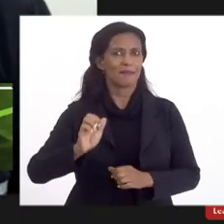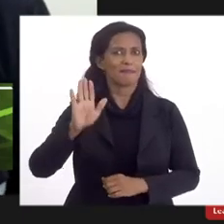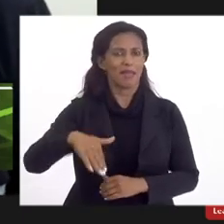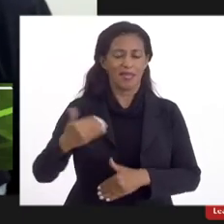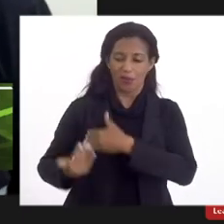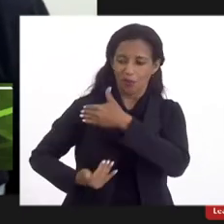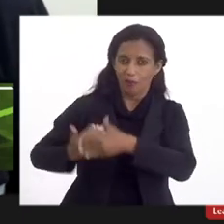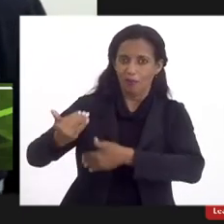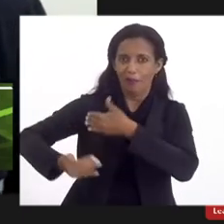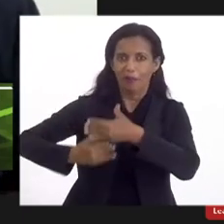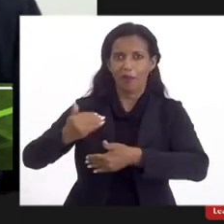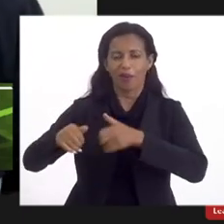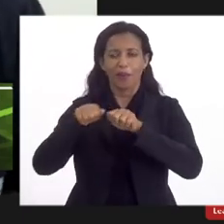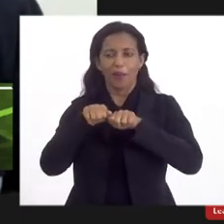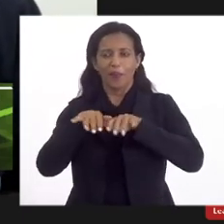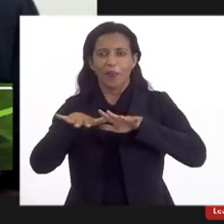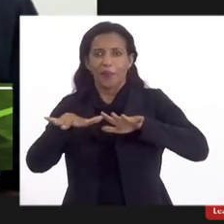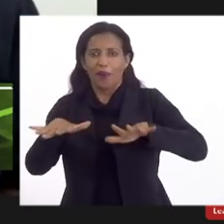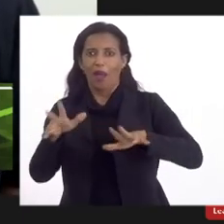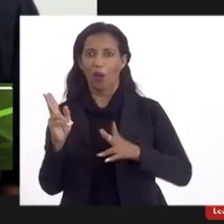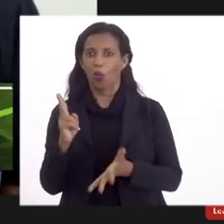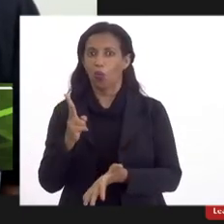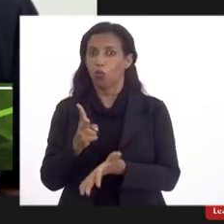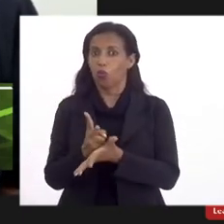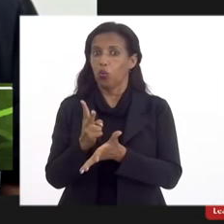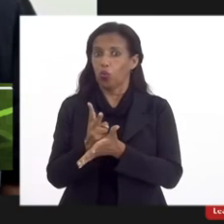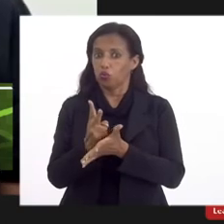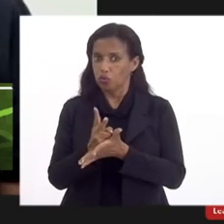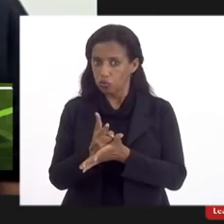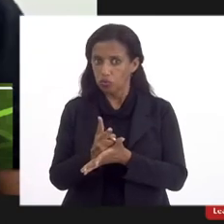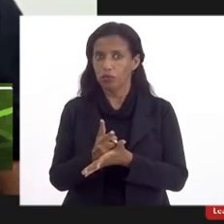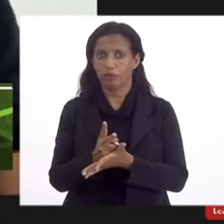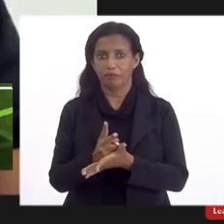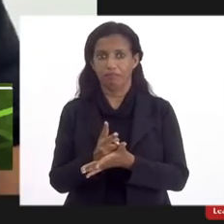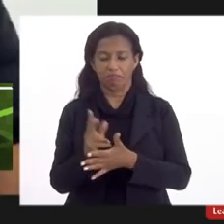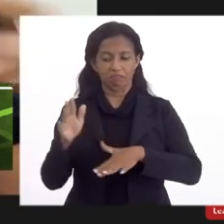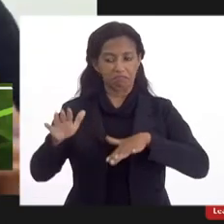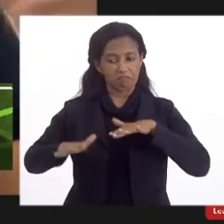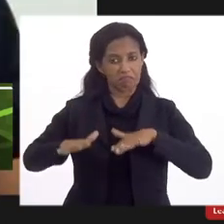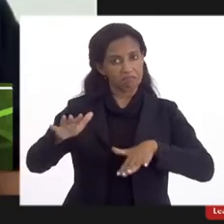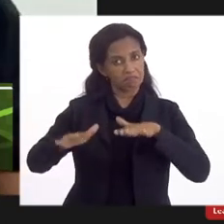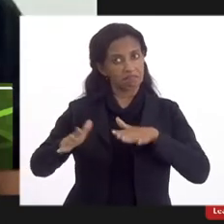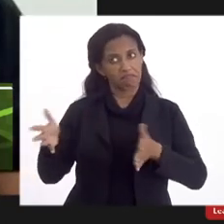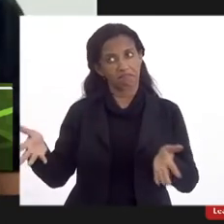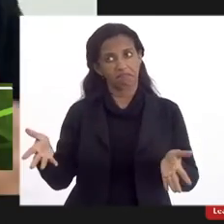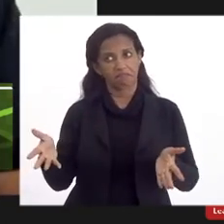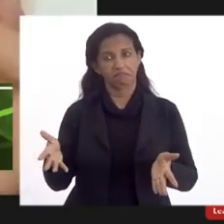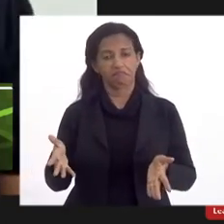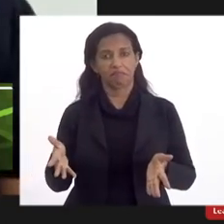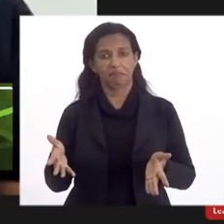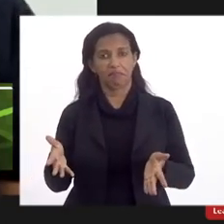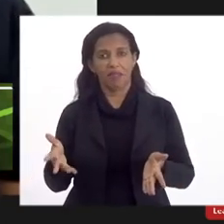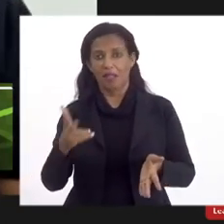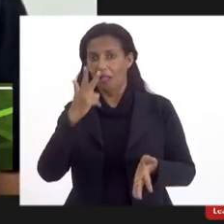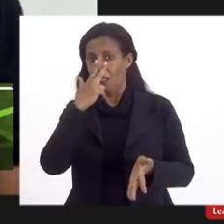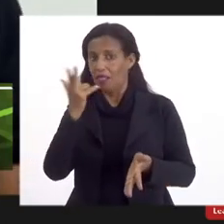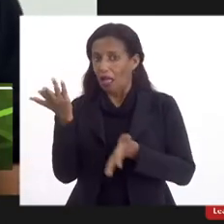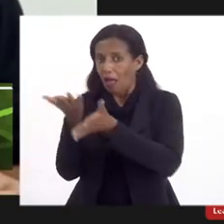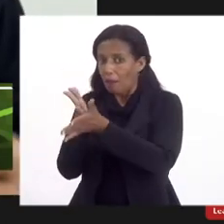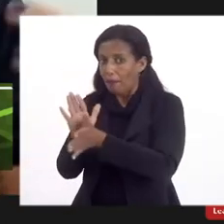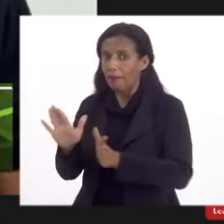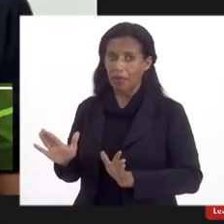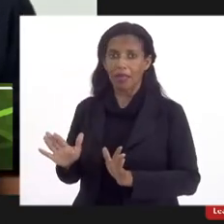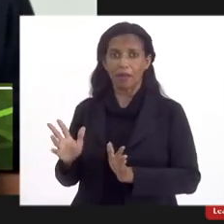o processo da pandemia ainda está por vez de terminar totalmente